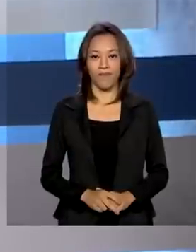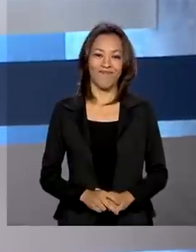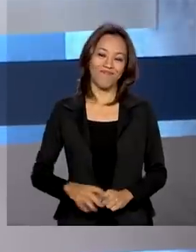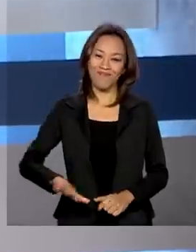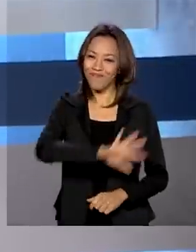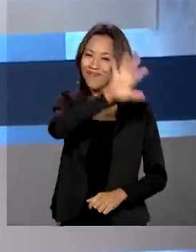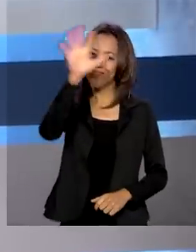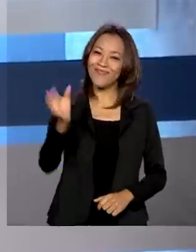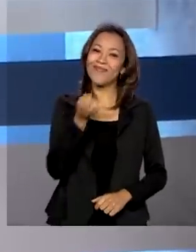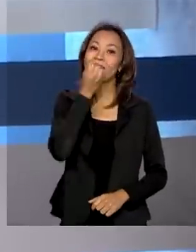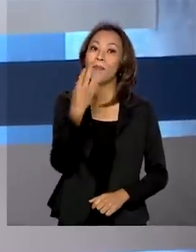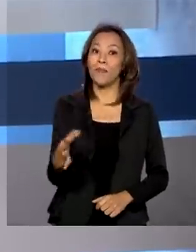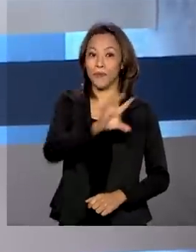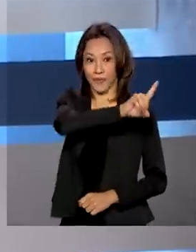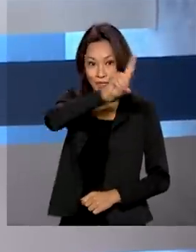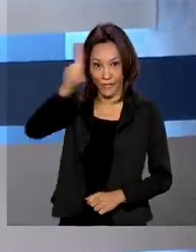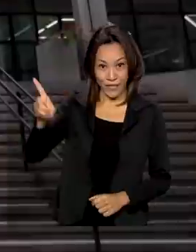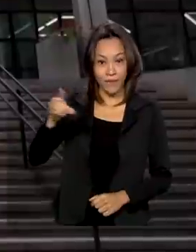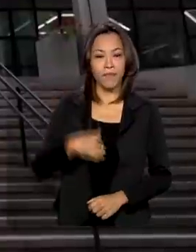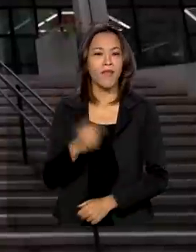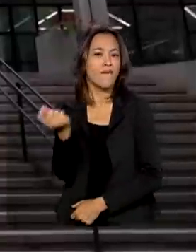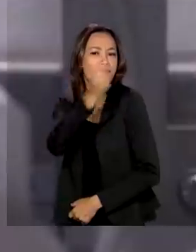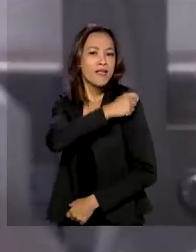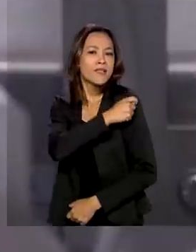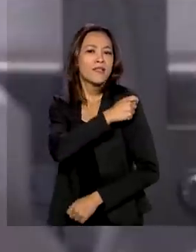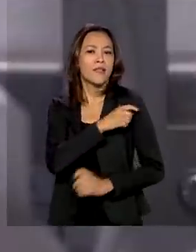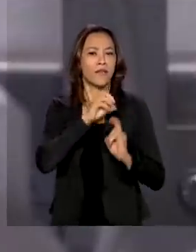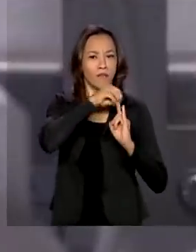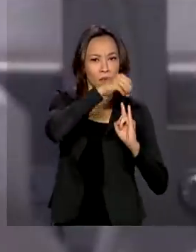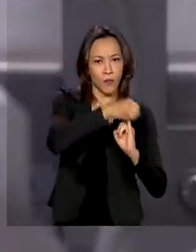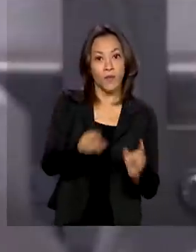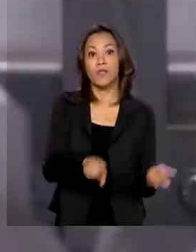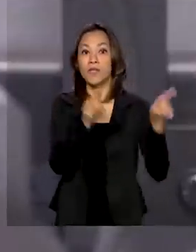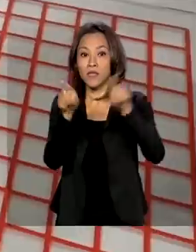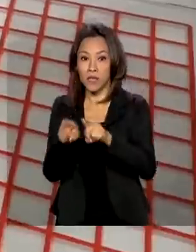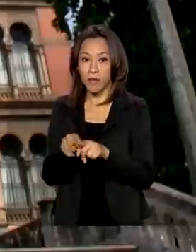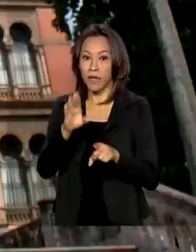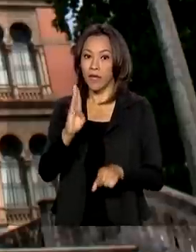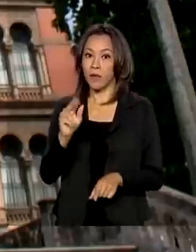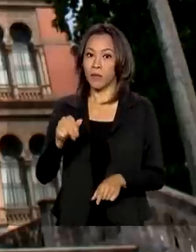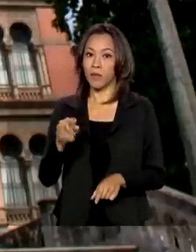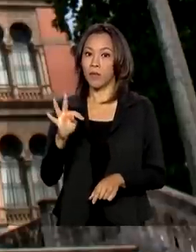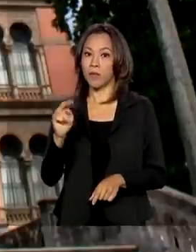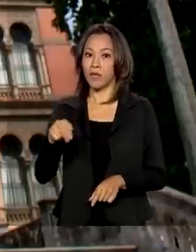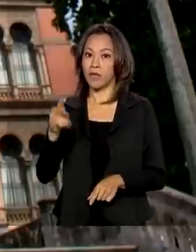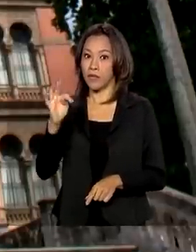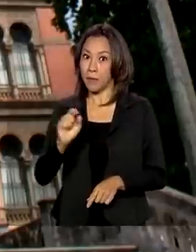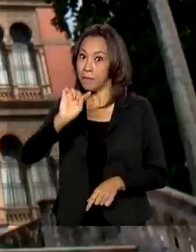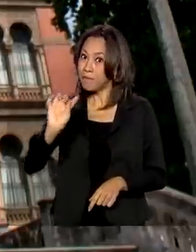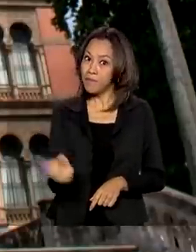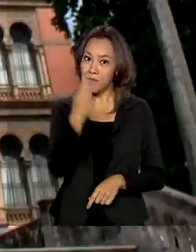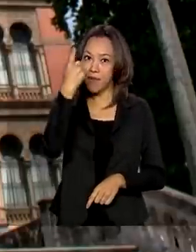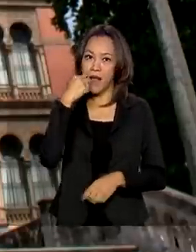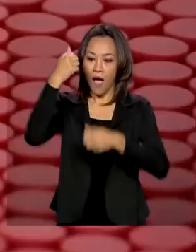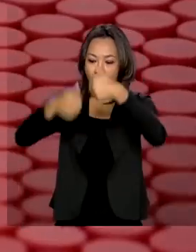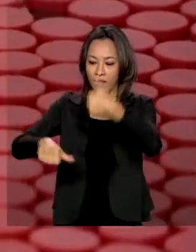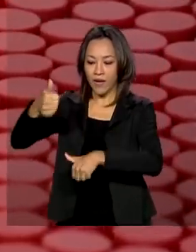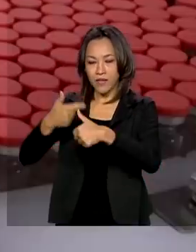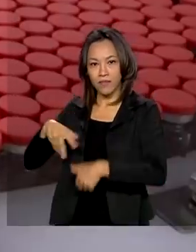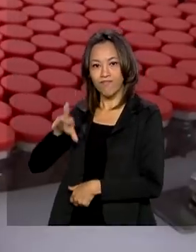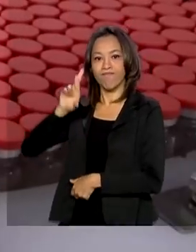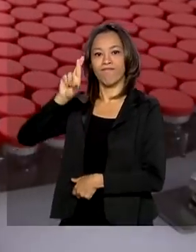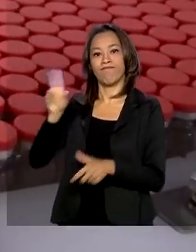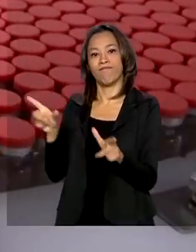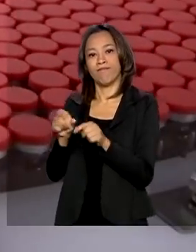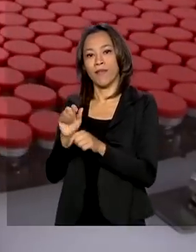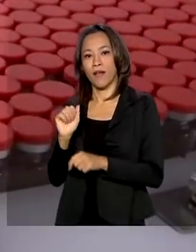Olá, bom dia! Vacinas da Fiocruz e do Butantan passaram pela primeira triagem da Anvisa para